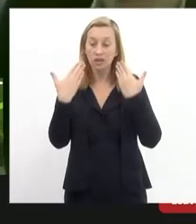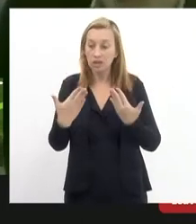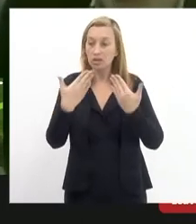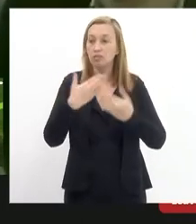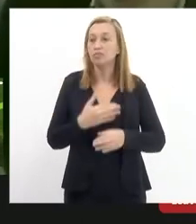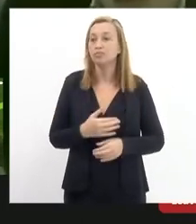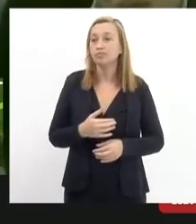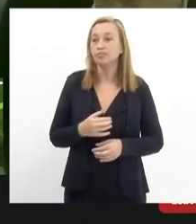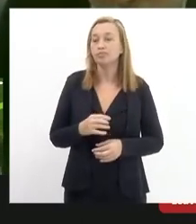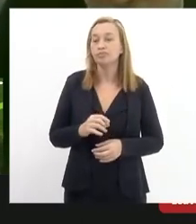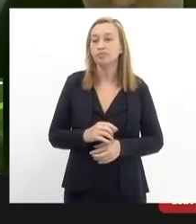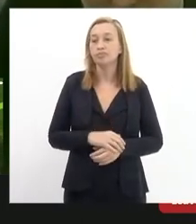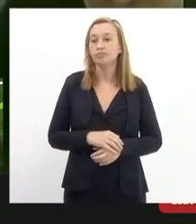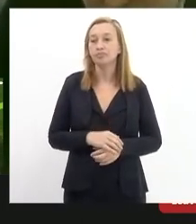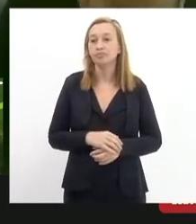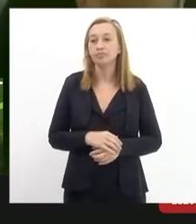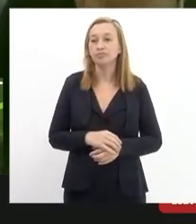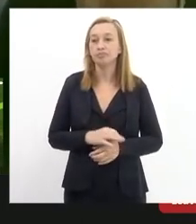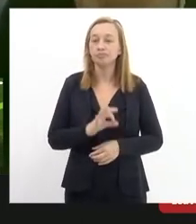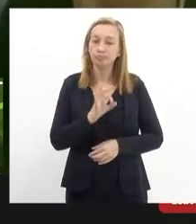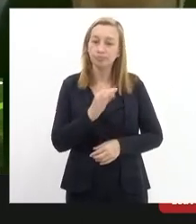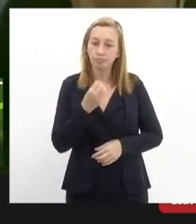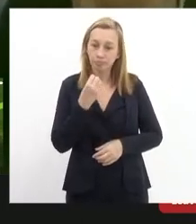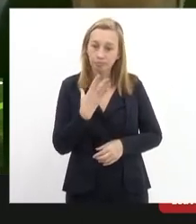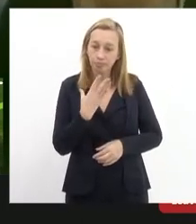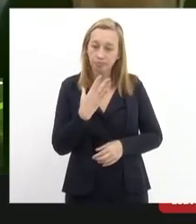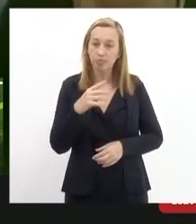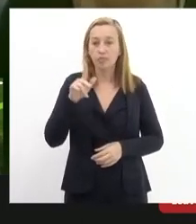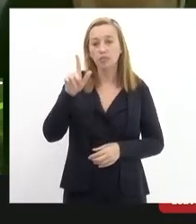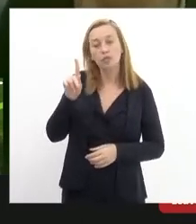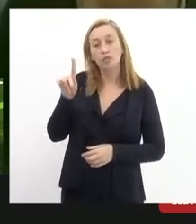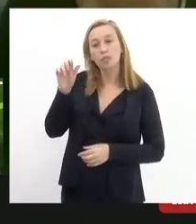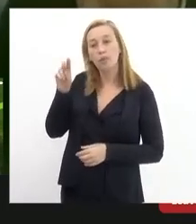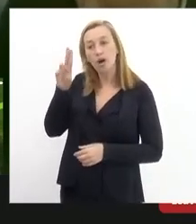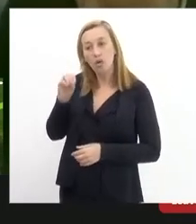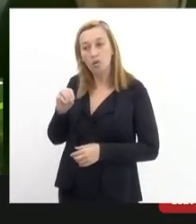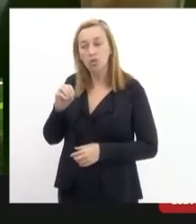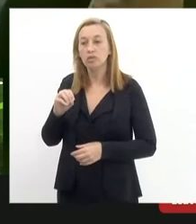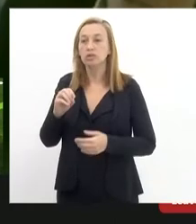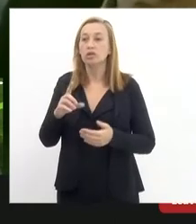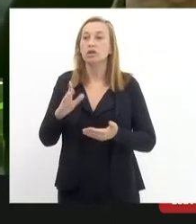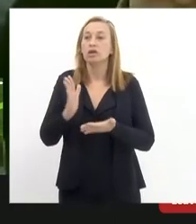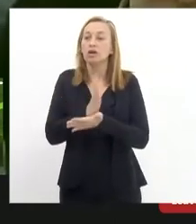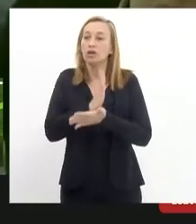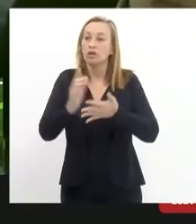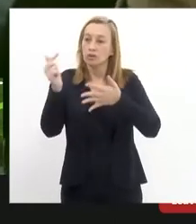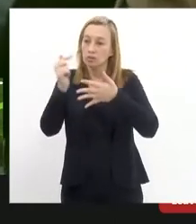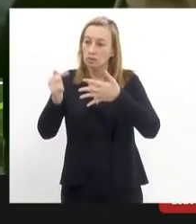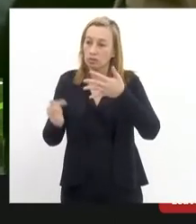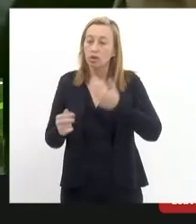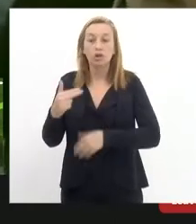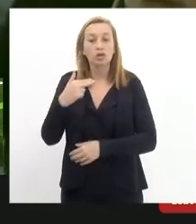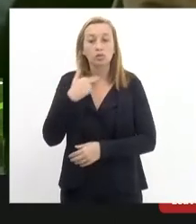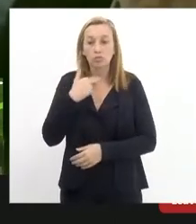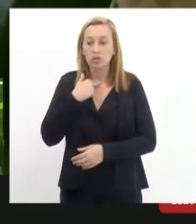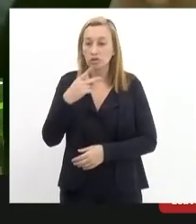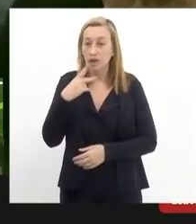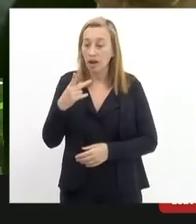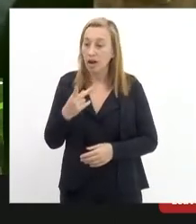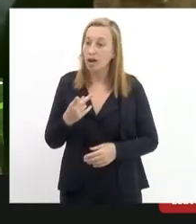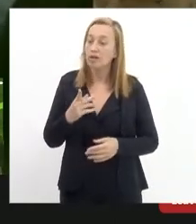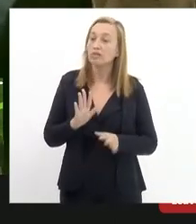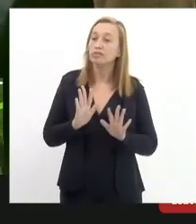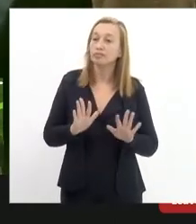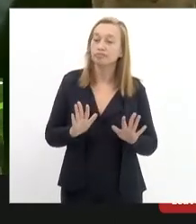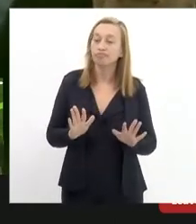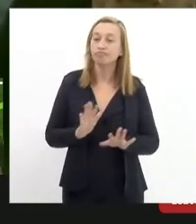muito compundente do Paulo Saad existem alguns pontos que eu não posso recortar e devo aqui